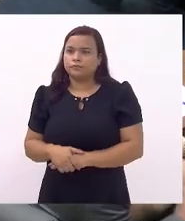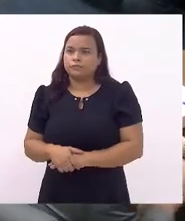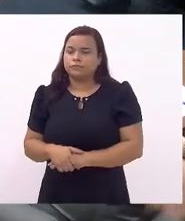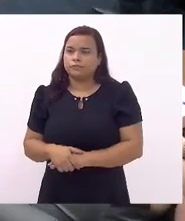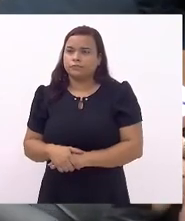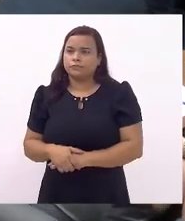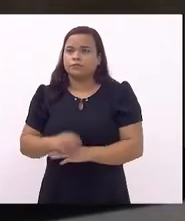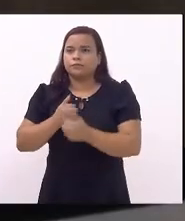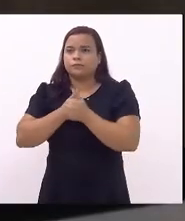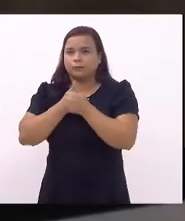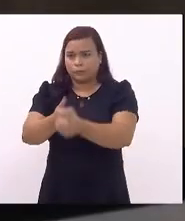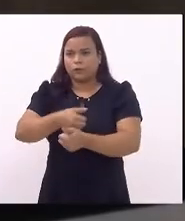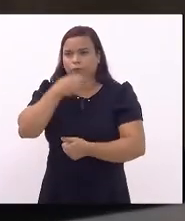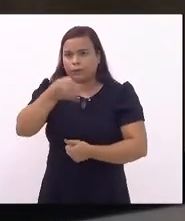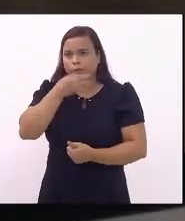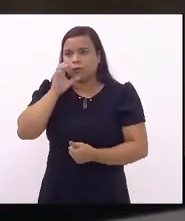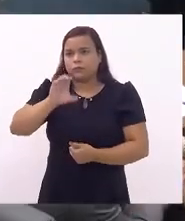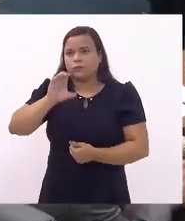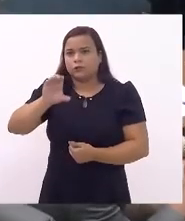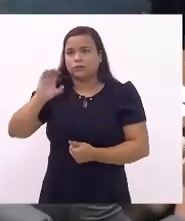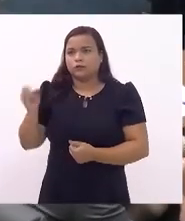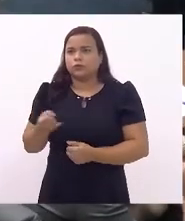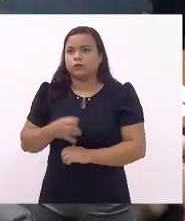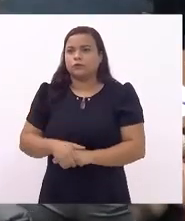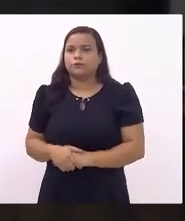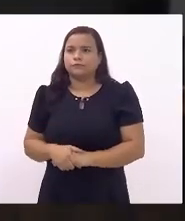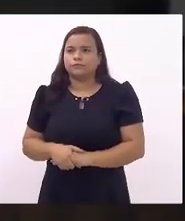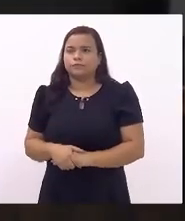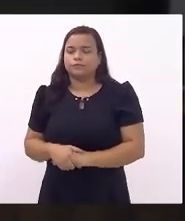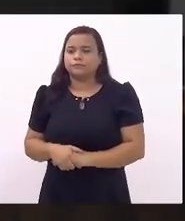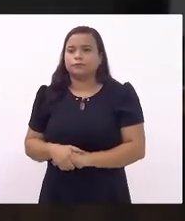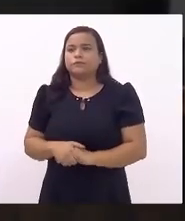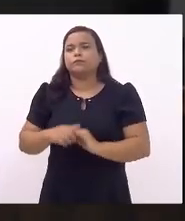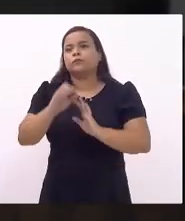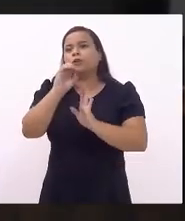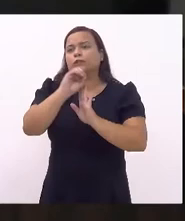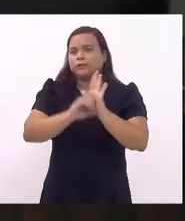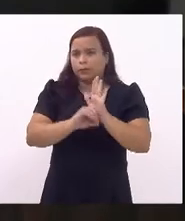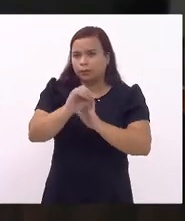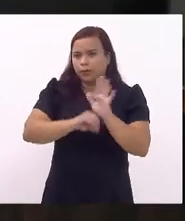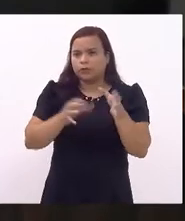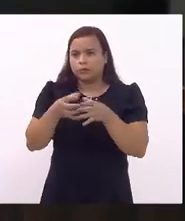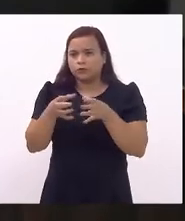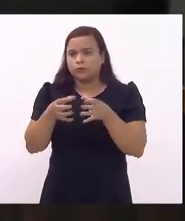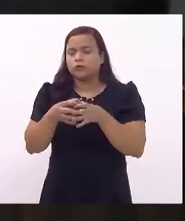Acompanhe o parecer da CCJ. Pela Comissão de Orçamento, deputado